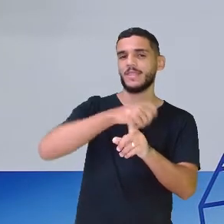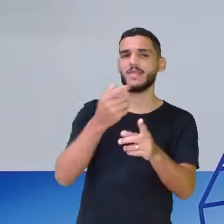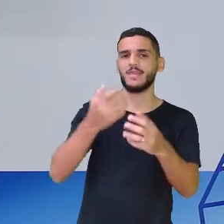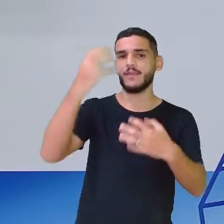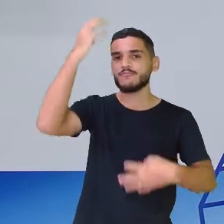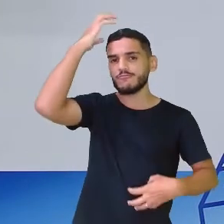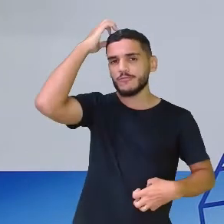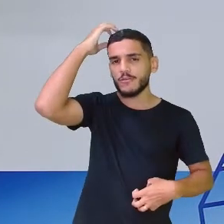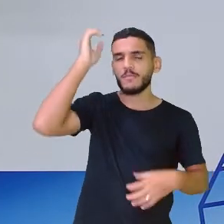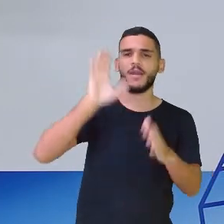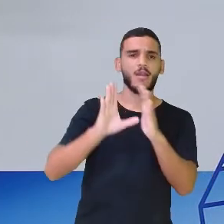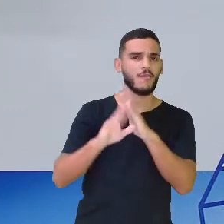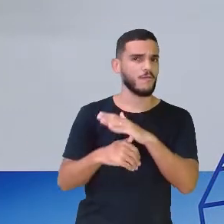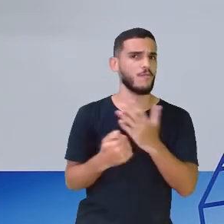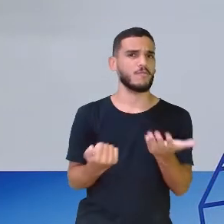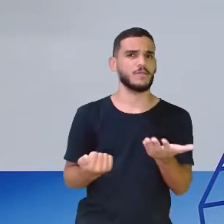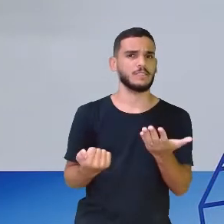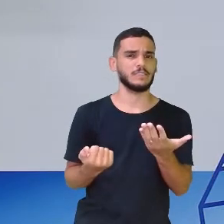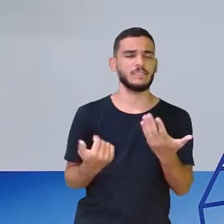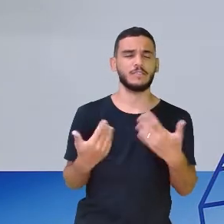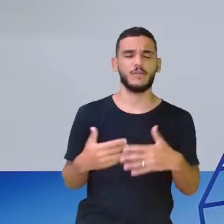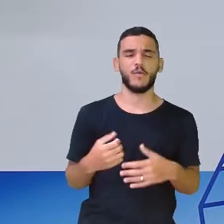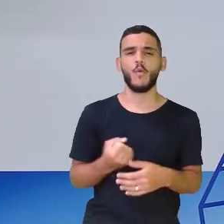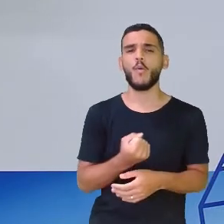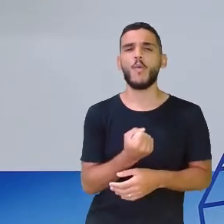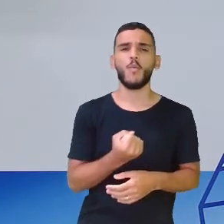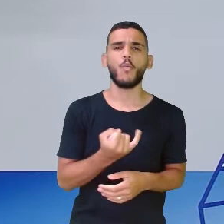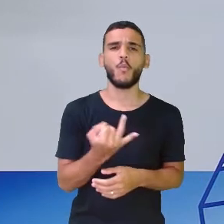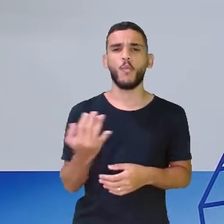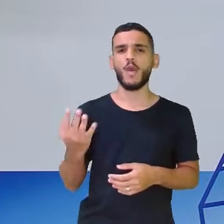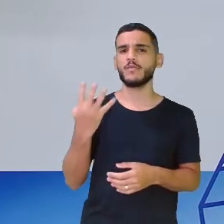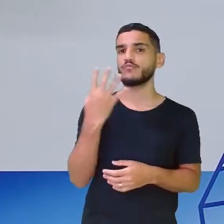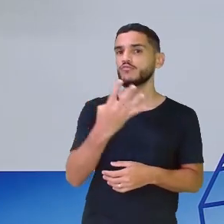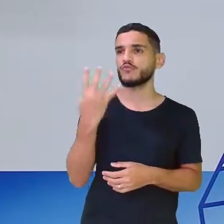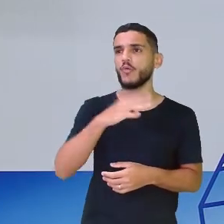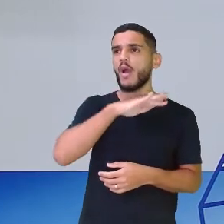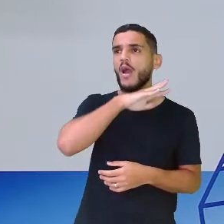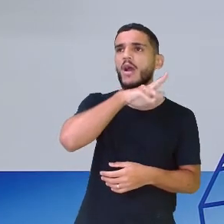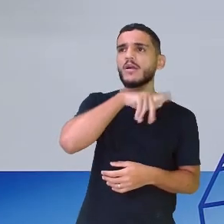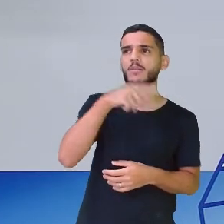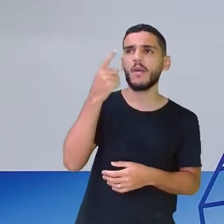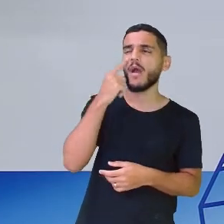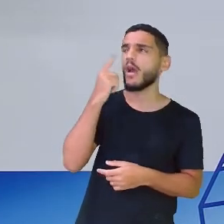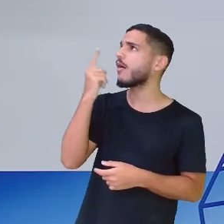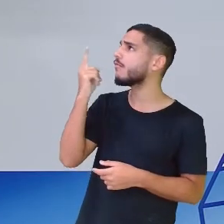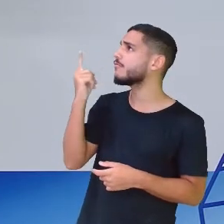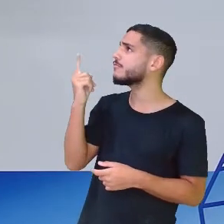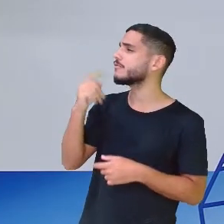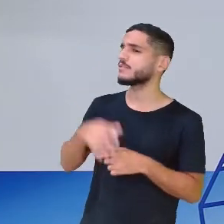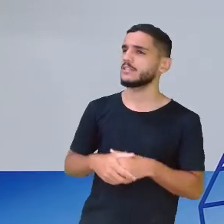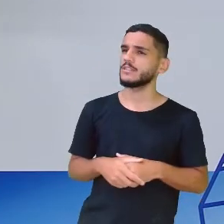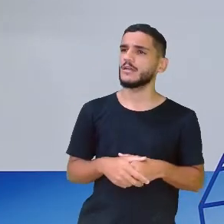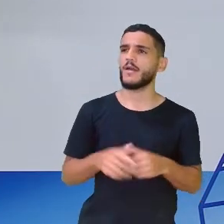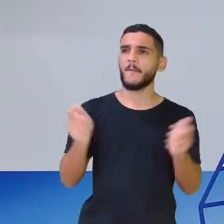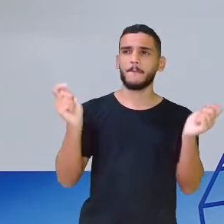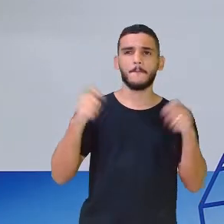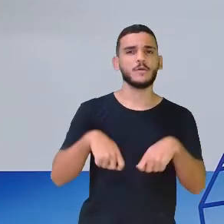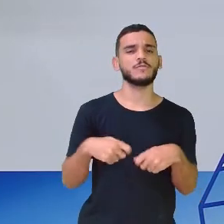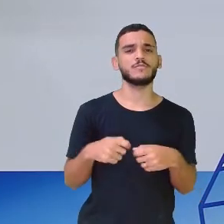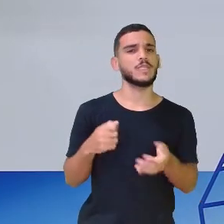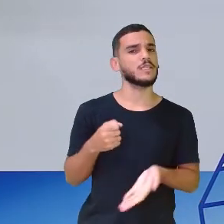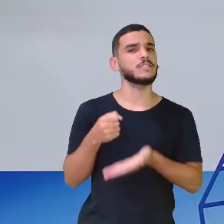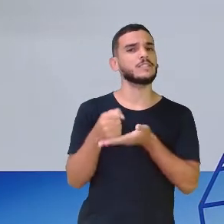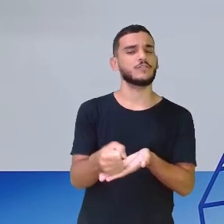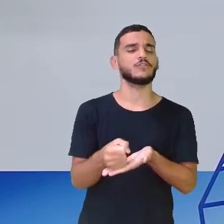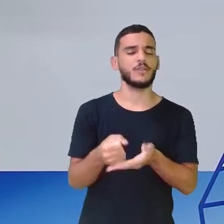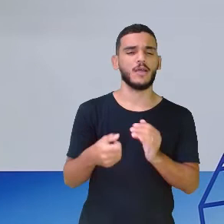macaco foi roubado. Qual desses quatro elementos aí você acha que pode resolver esse